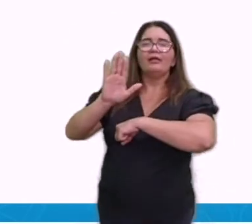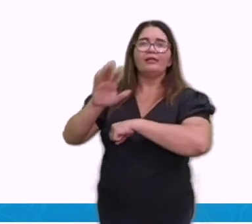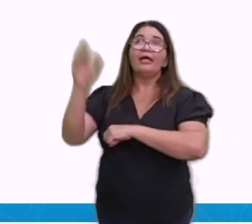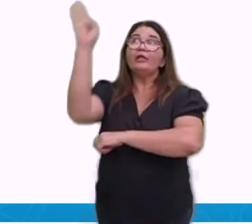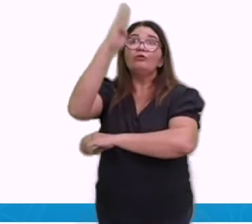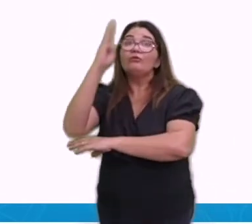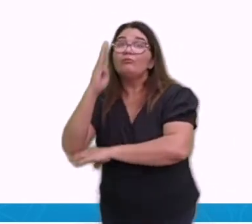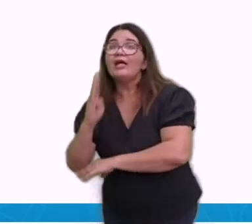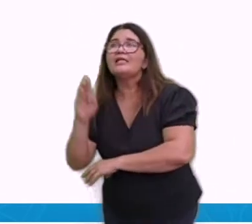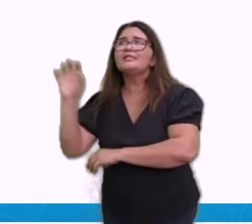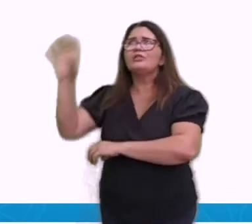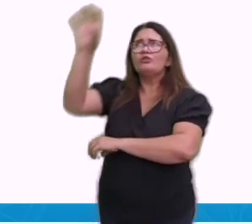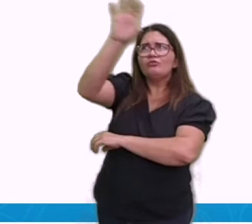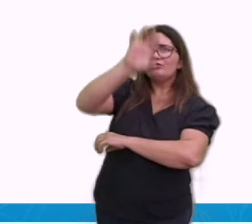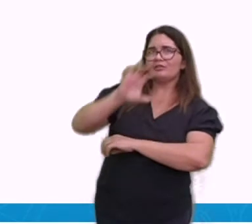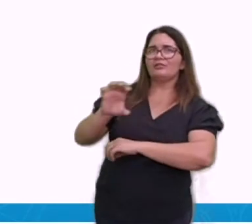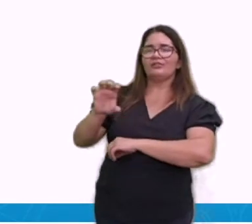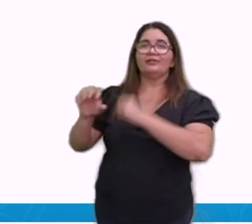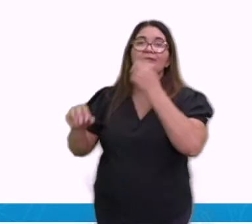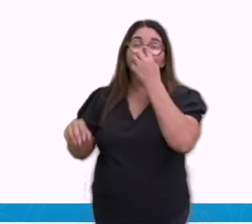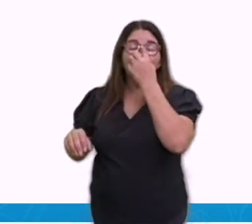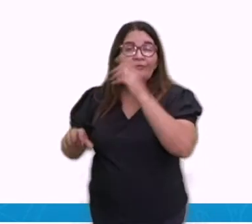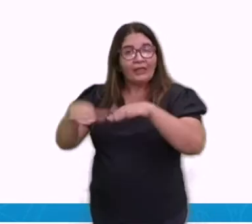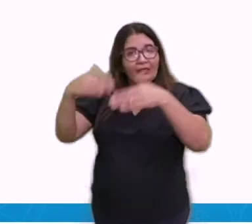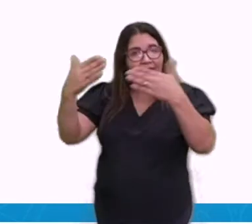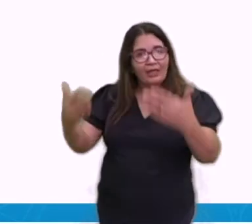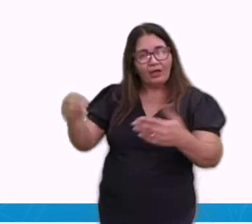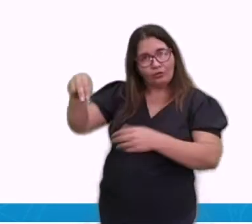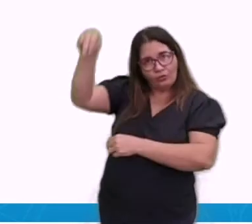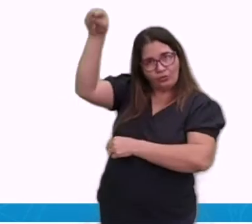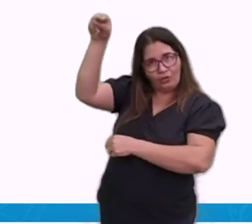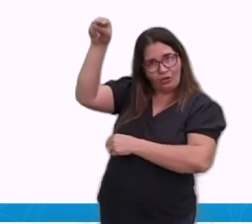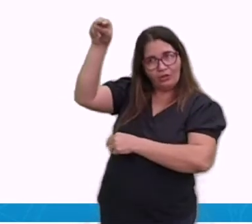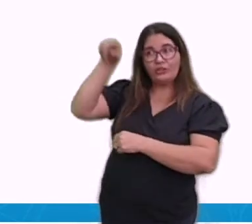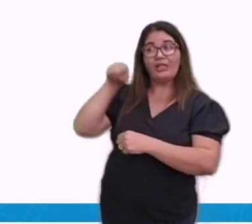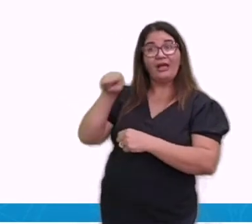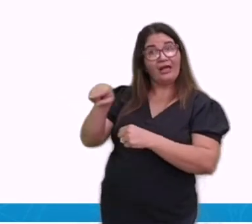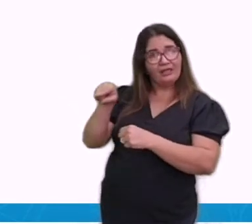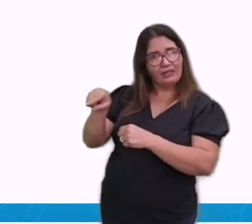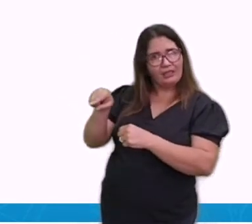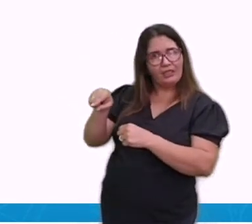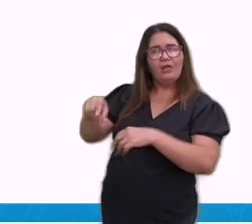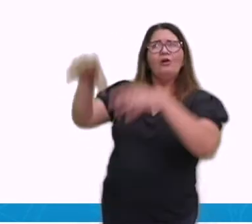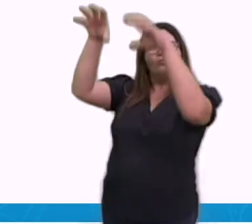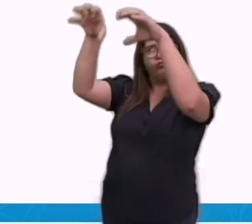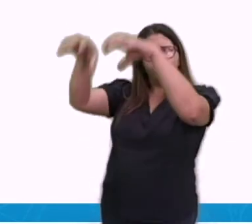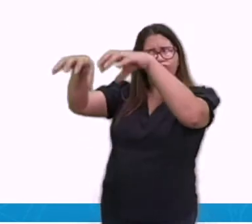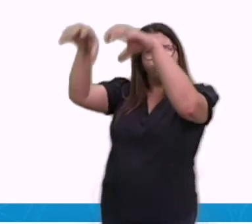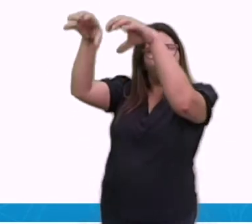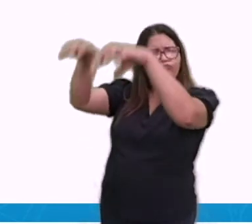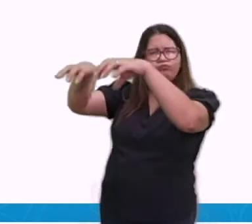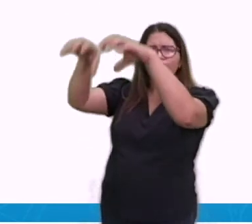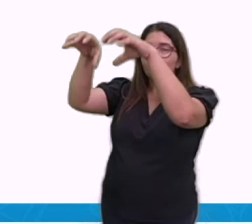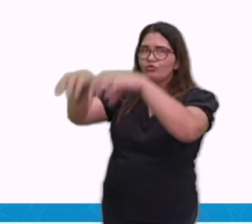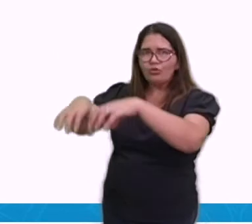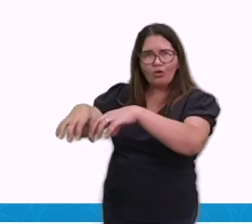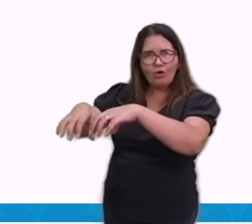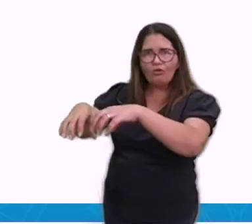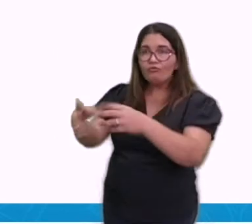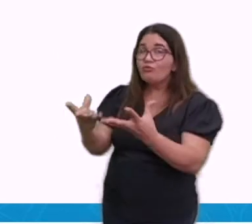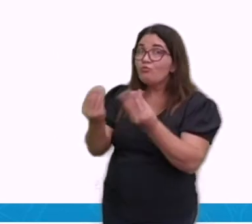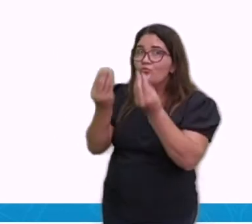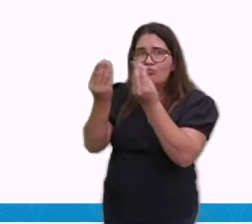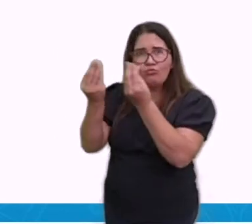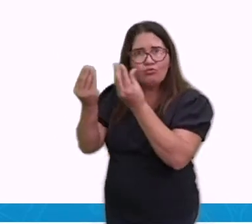Já a região, ela tem regiões também, olha, é a região que mais chove no Brasil. A região norte é a região de maior